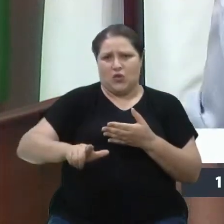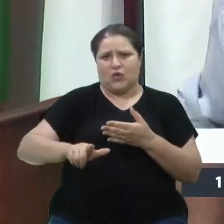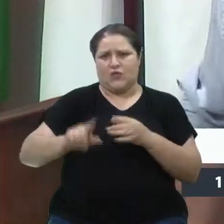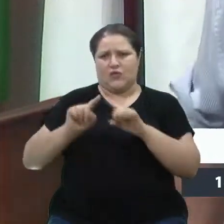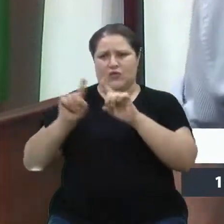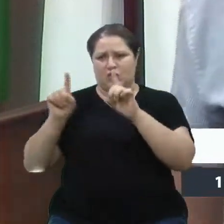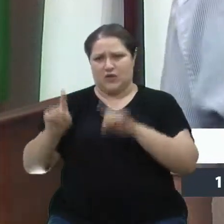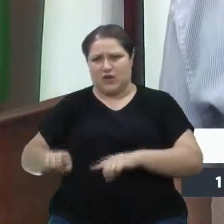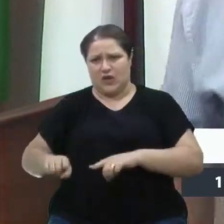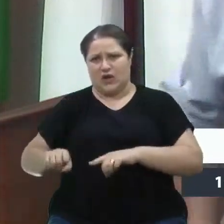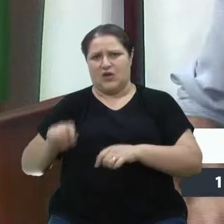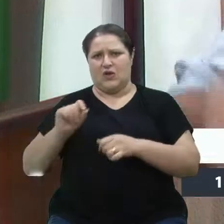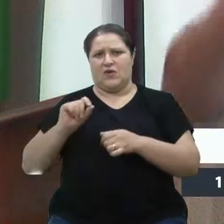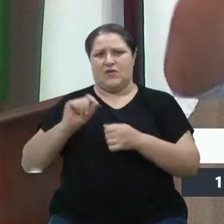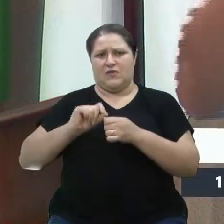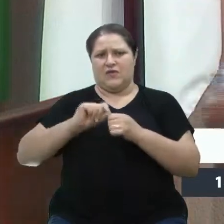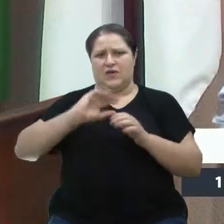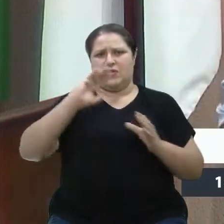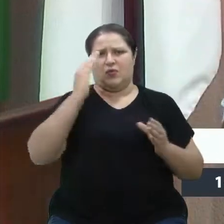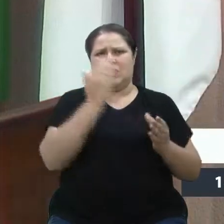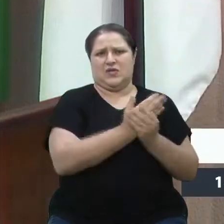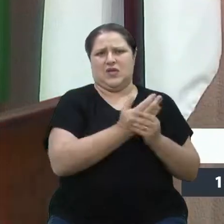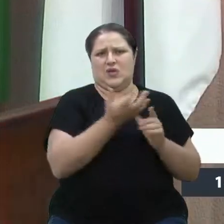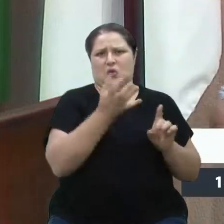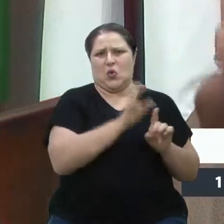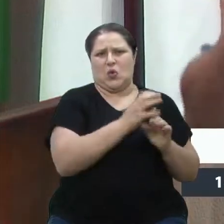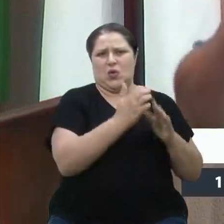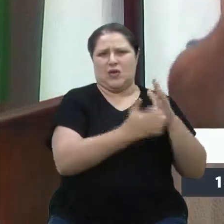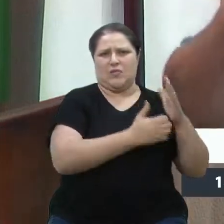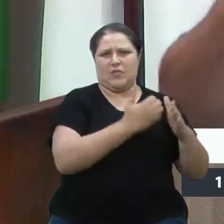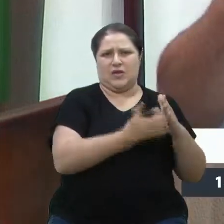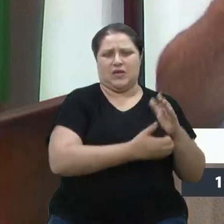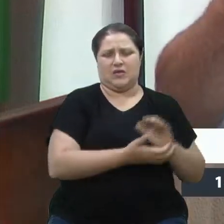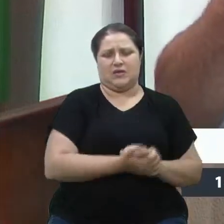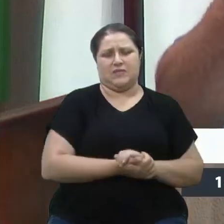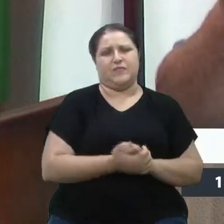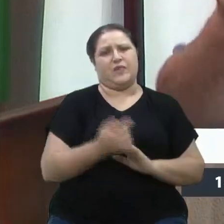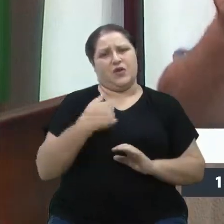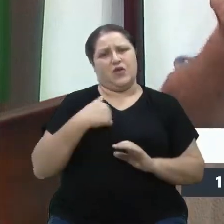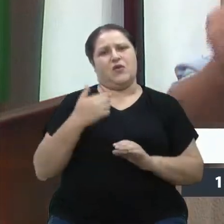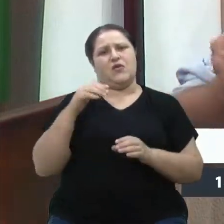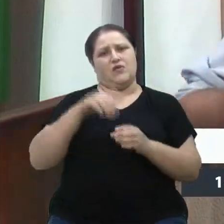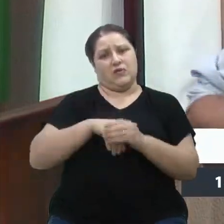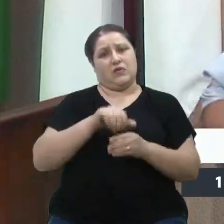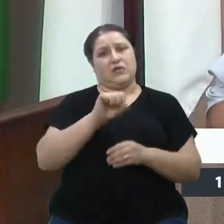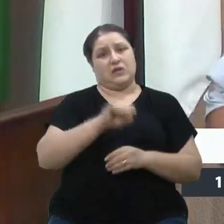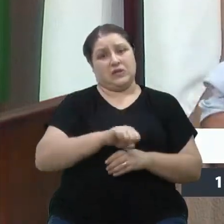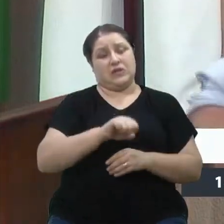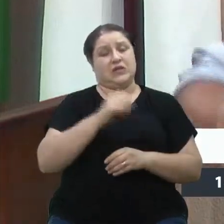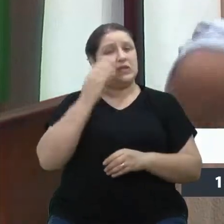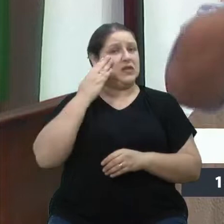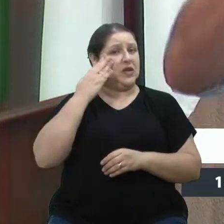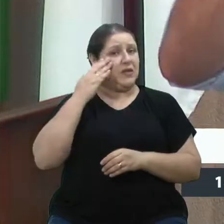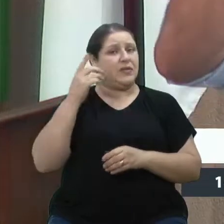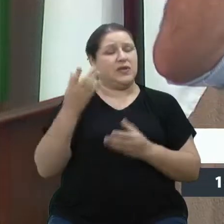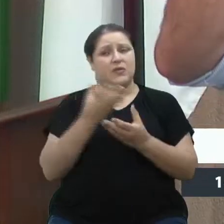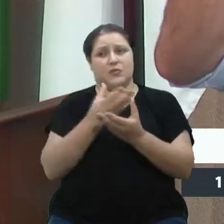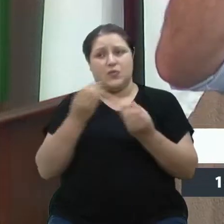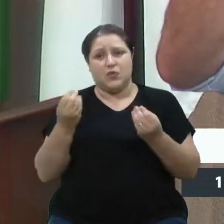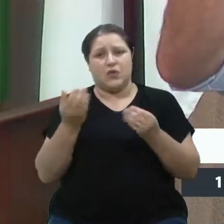Sabemos que nós ajudamos muito esse governo. Já ajudamos muito o transporte coletivo.